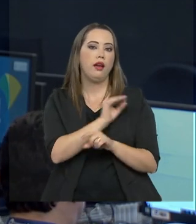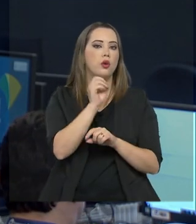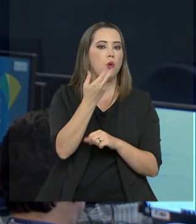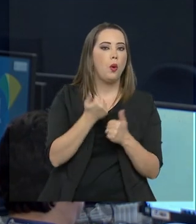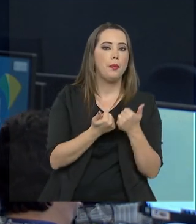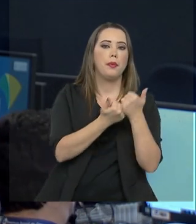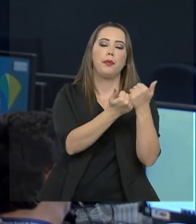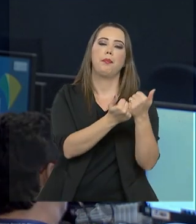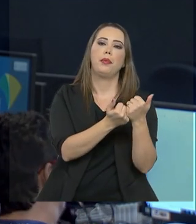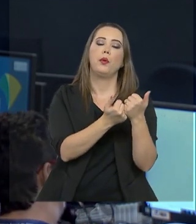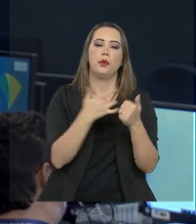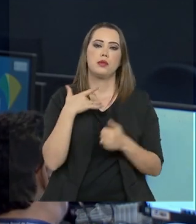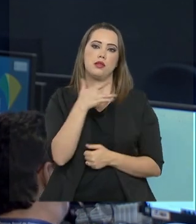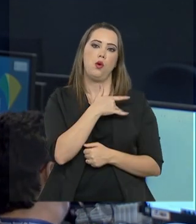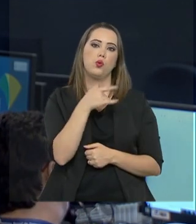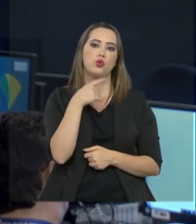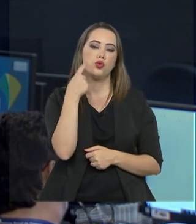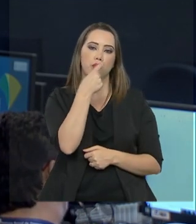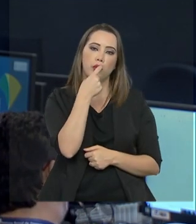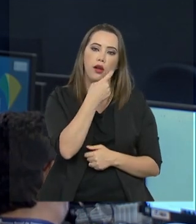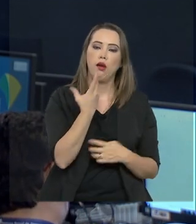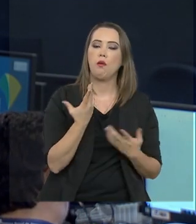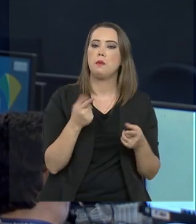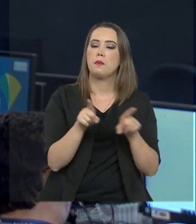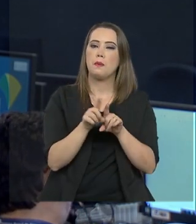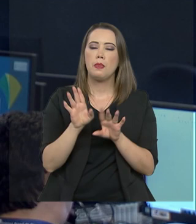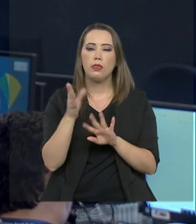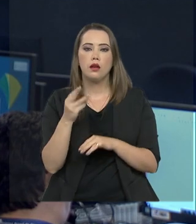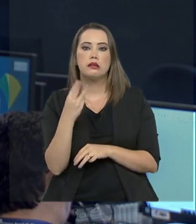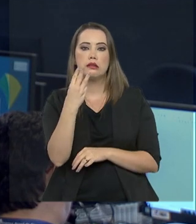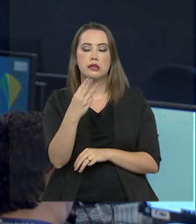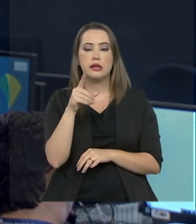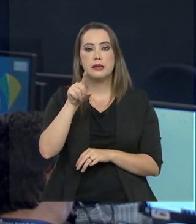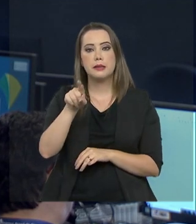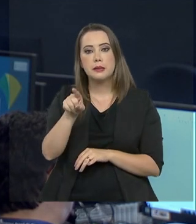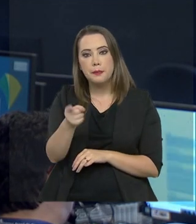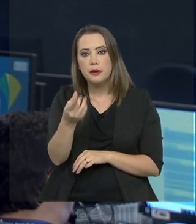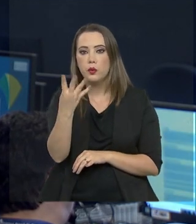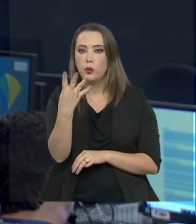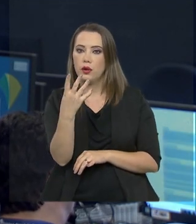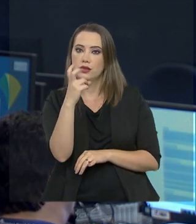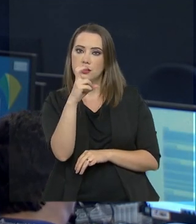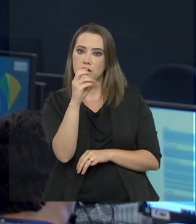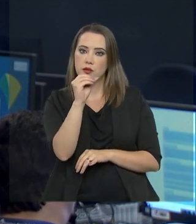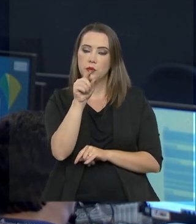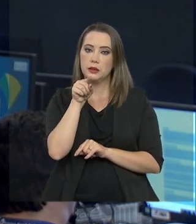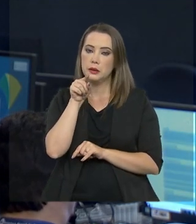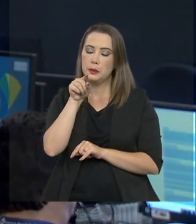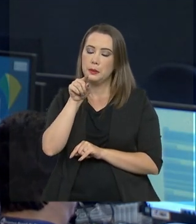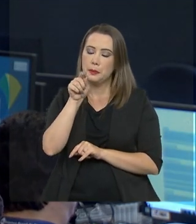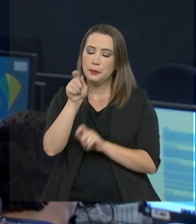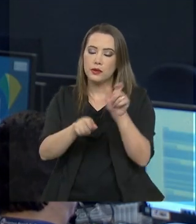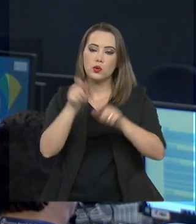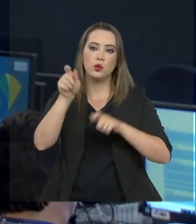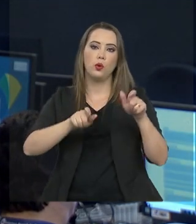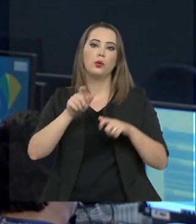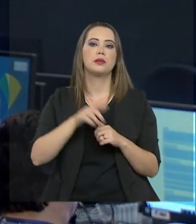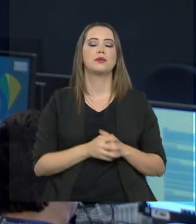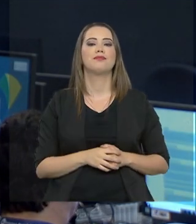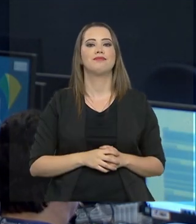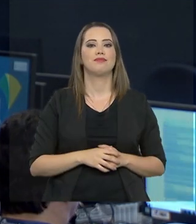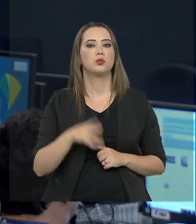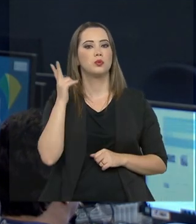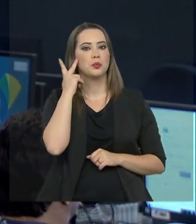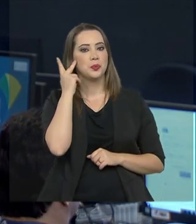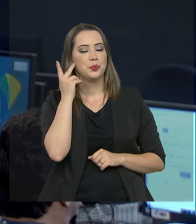saúde bucal. Cada equipe atende em média 3.450 pessoas. De São Paulo, Ricardo